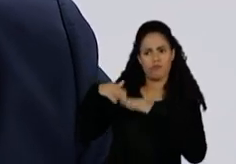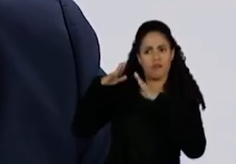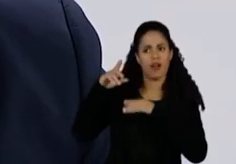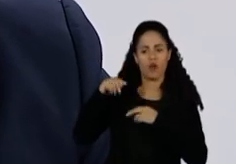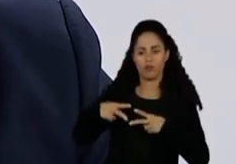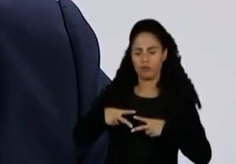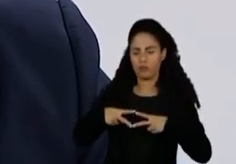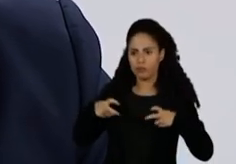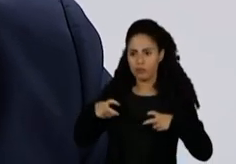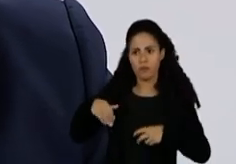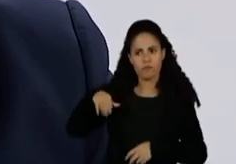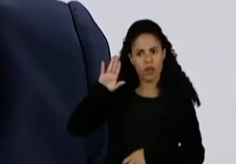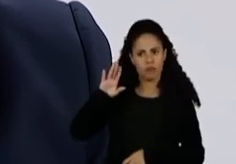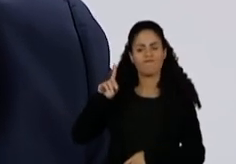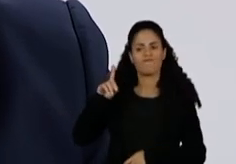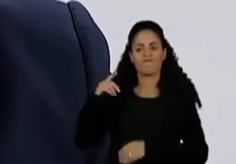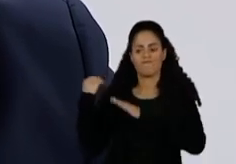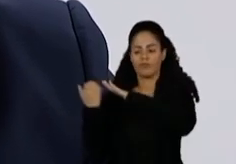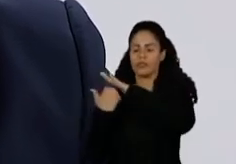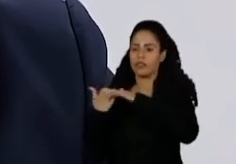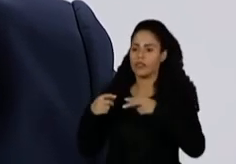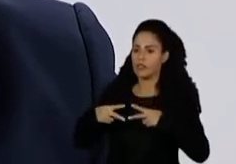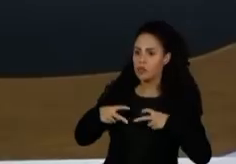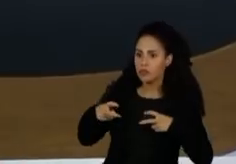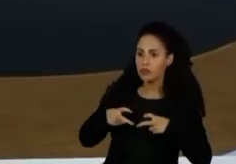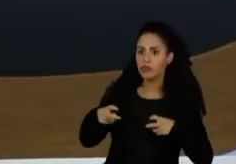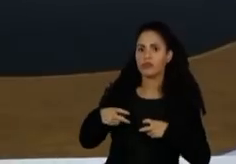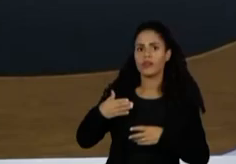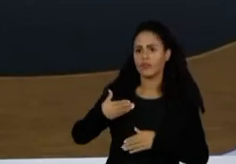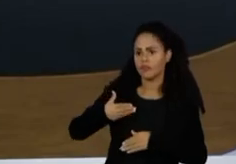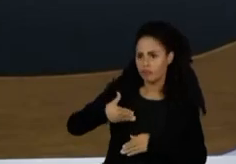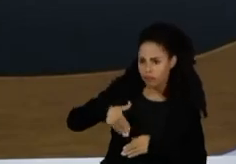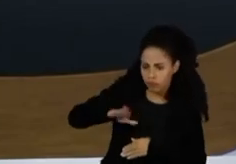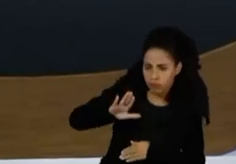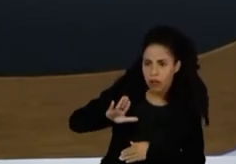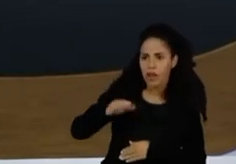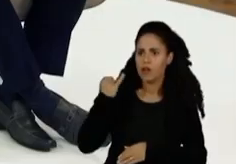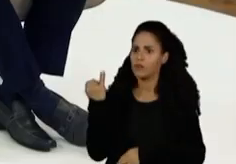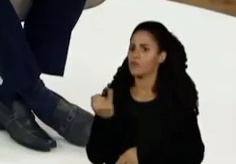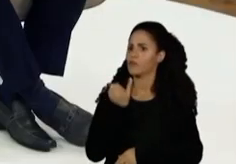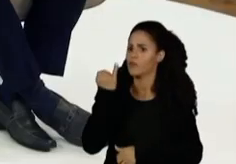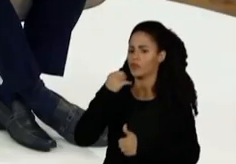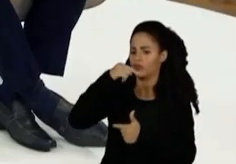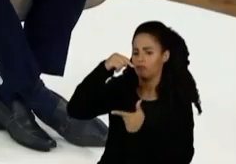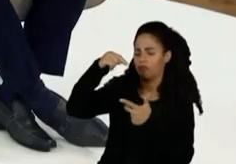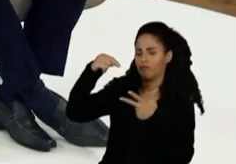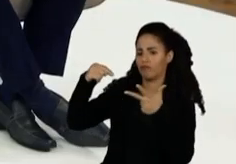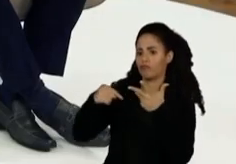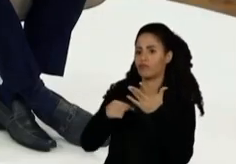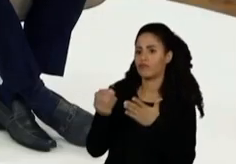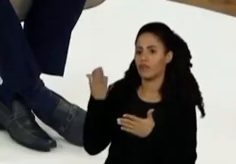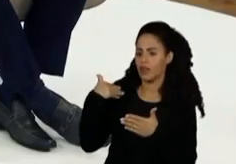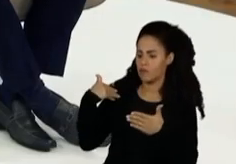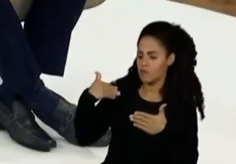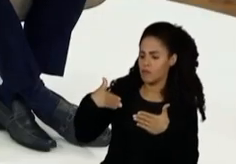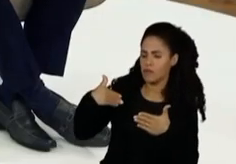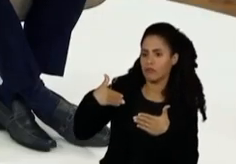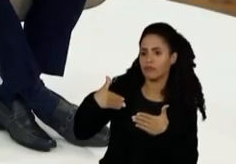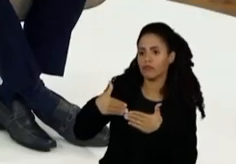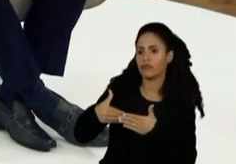Petrobras, se não o maior, não por ser mais longevo, mas por ter coisas importantes na carreira e na